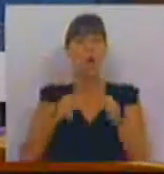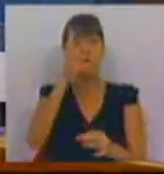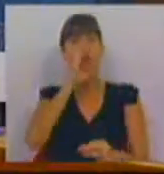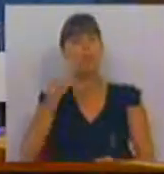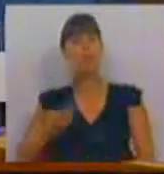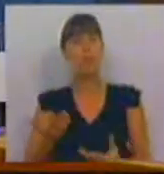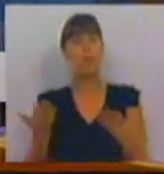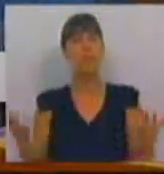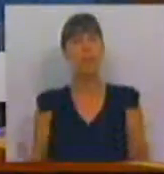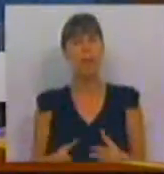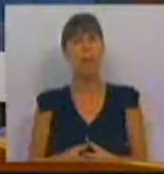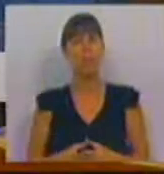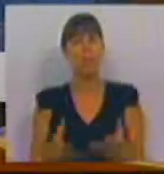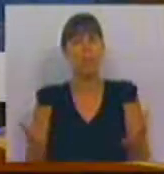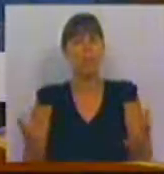Estado de Direito,